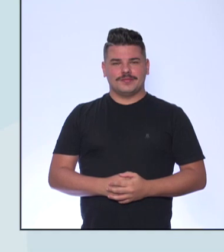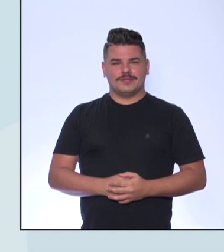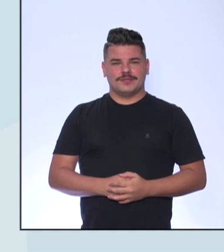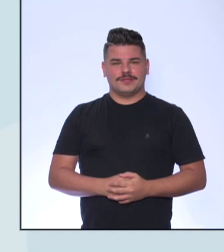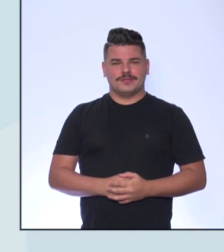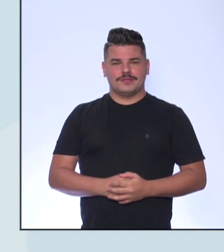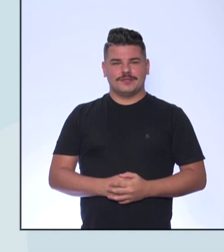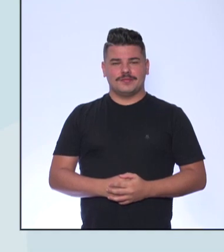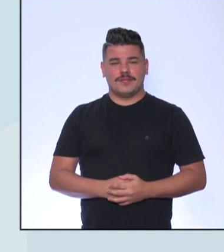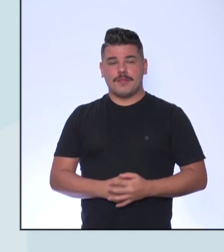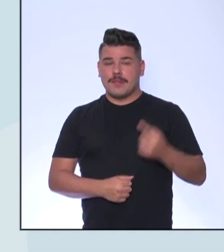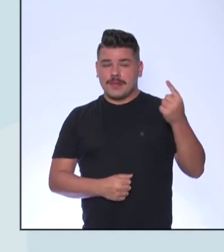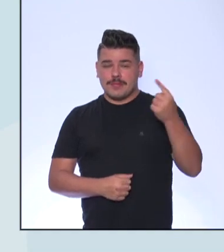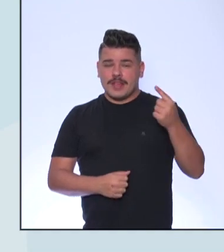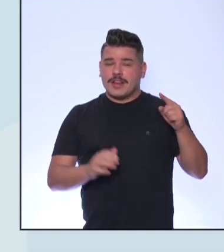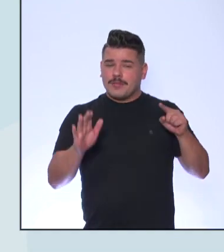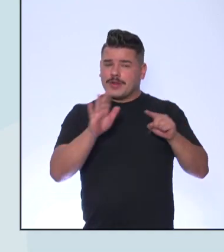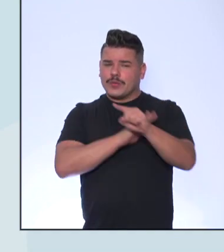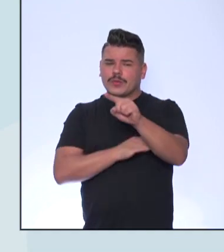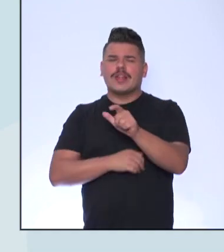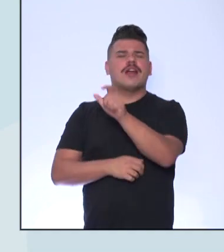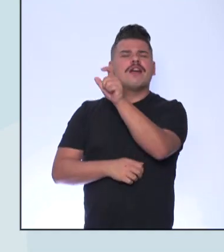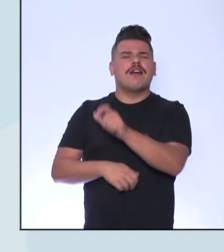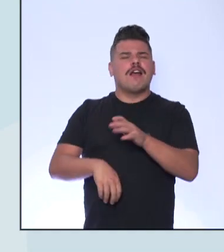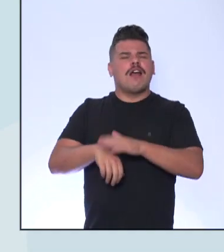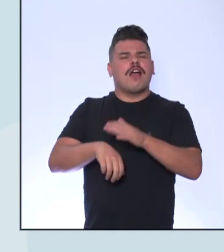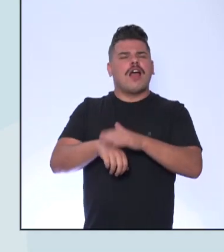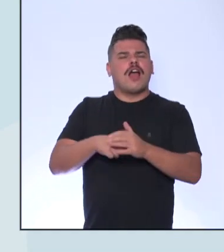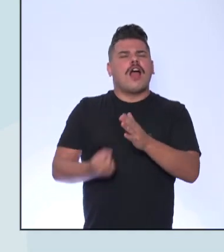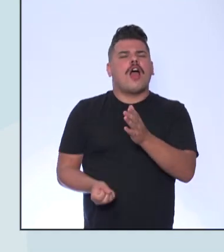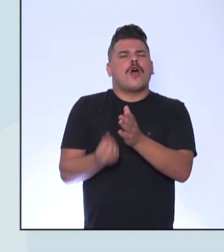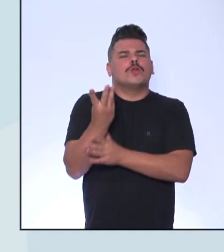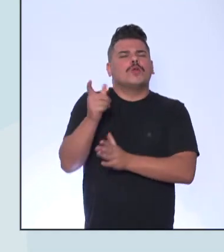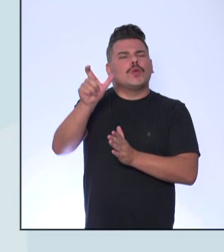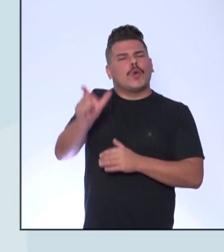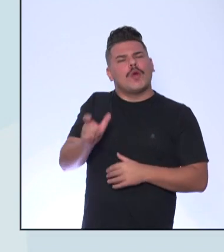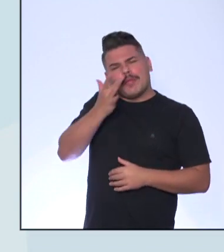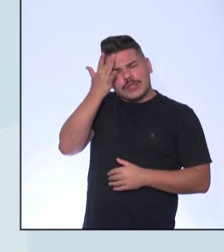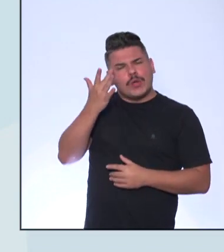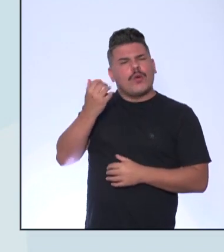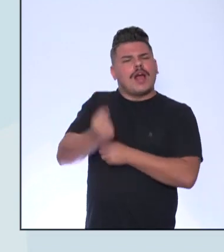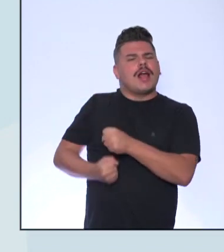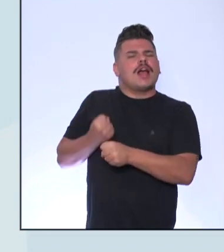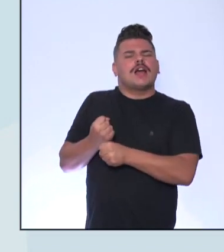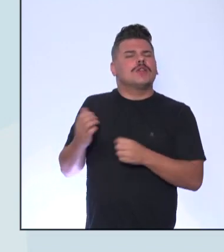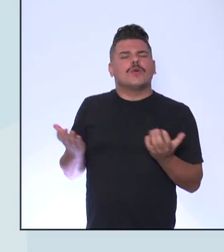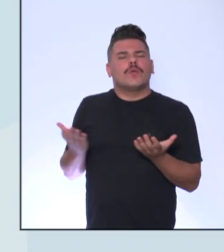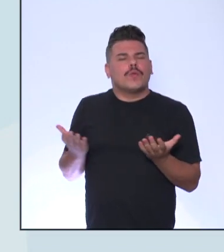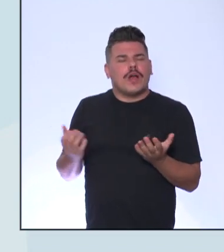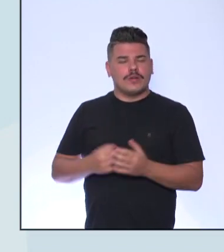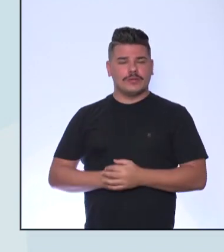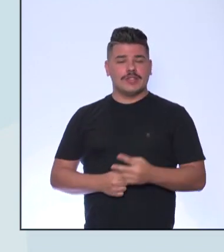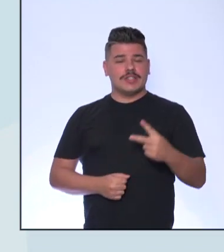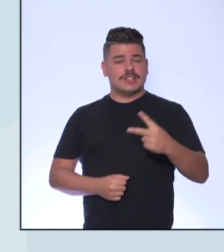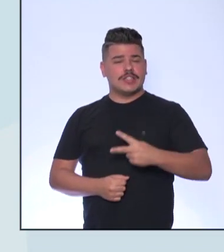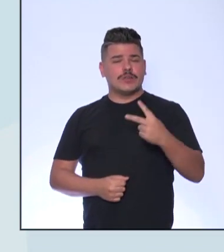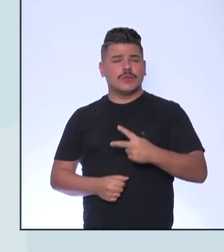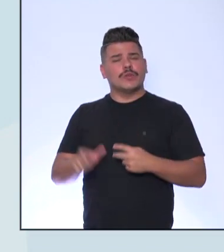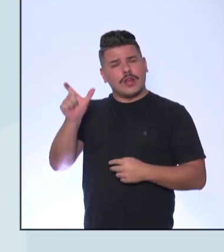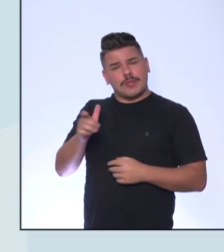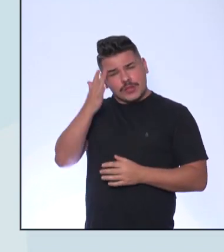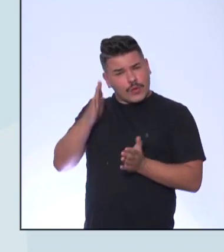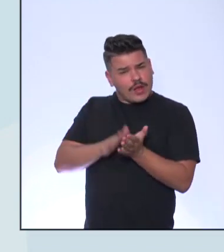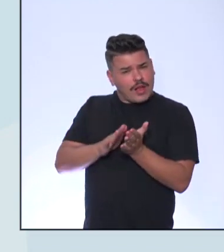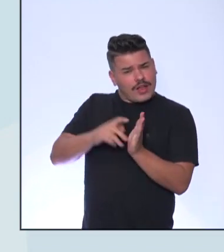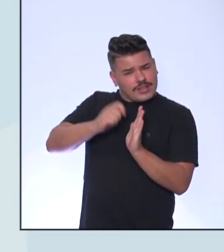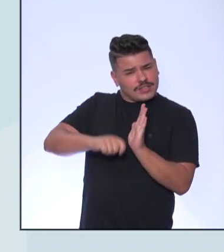A primeira pergunta coloca Quem foi o autor do primeiro fragmento Quando foi escrito A segunda Quem foi o autor do fragmento número